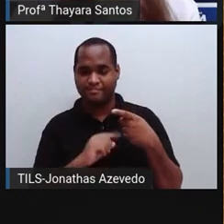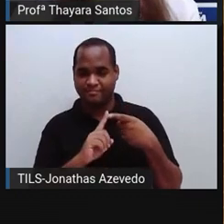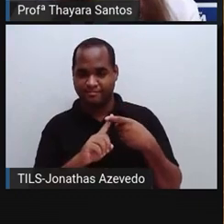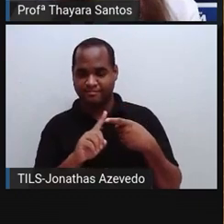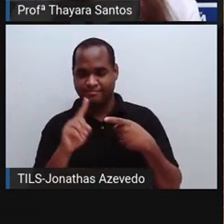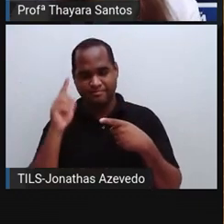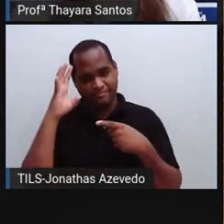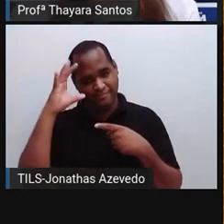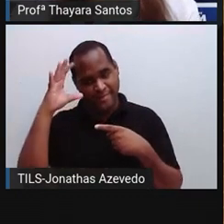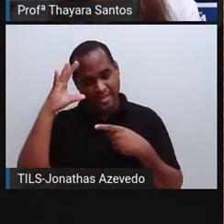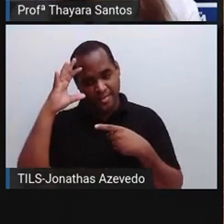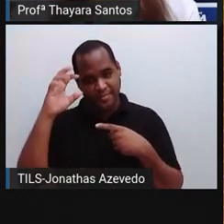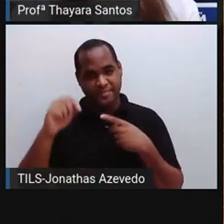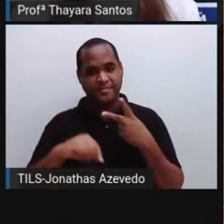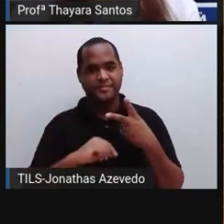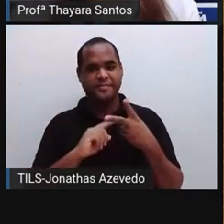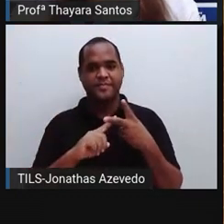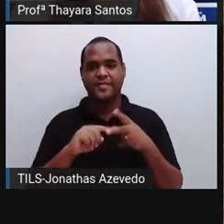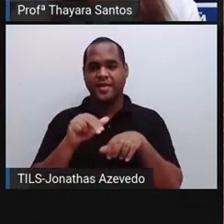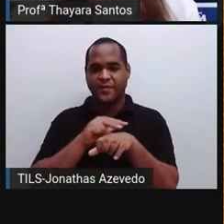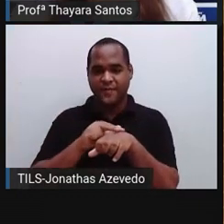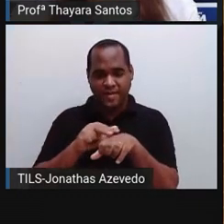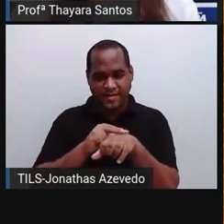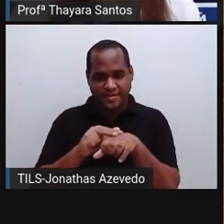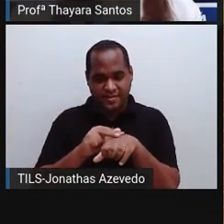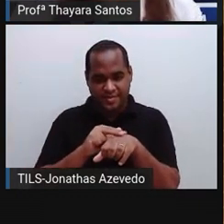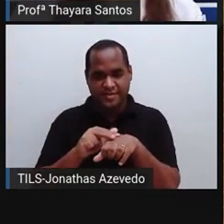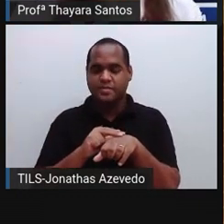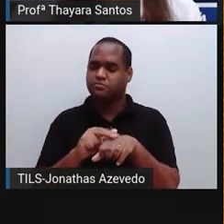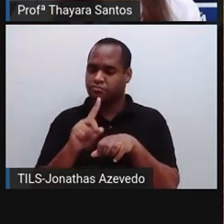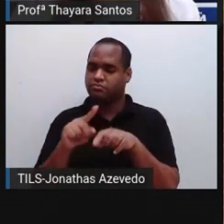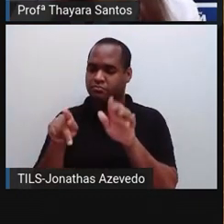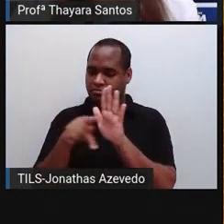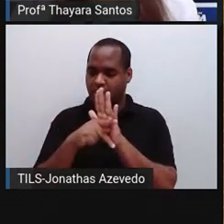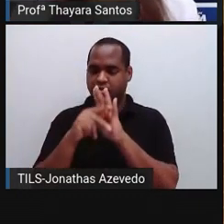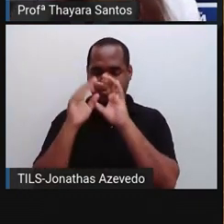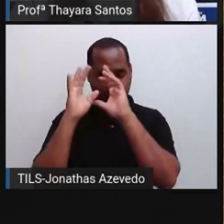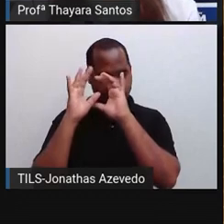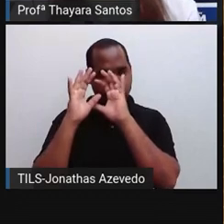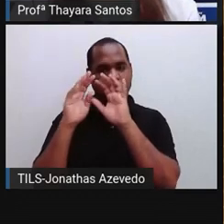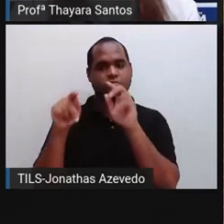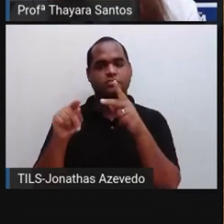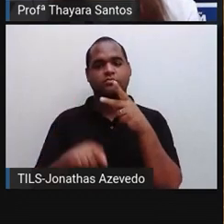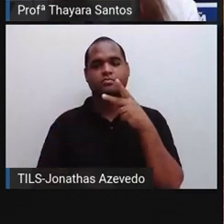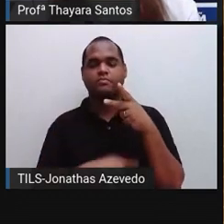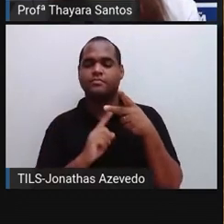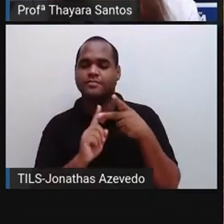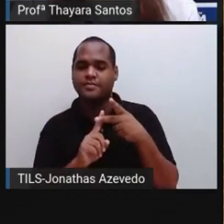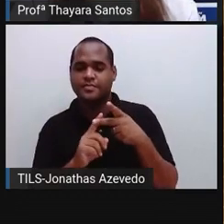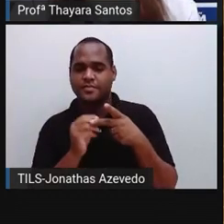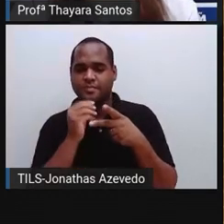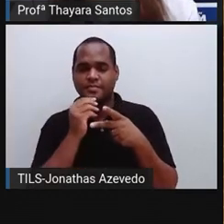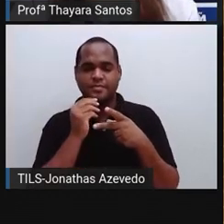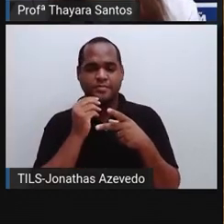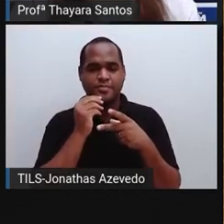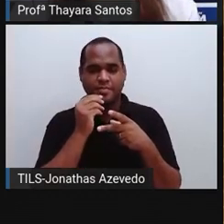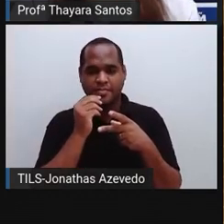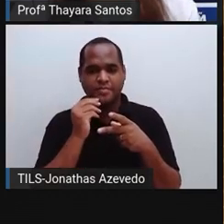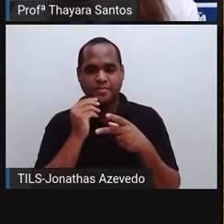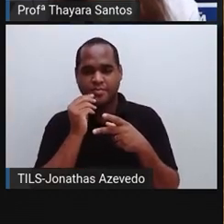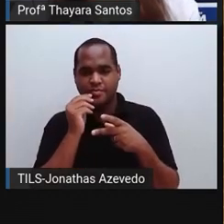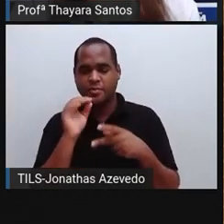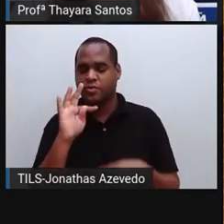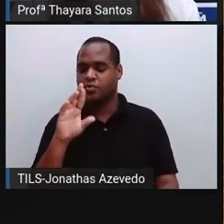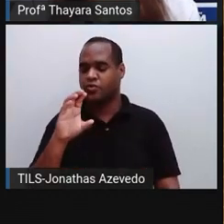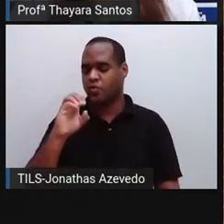região do cérebro. A região que está aqui em verde é o de encéfalo, que também faz parte do cérebro. A gente tem aqui o tronco encefálico, que